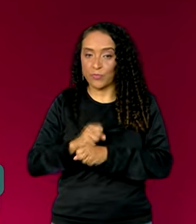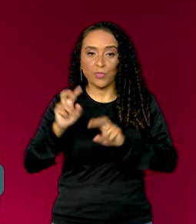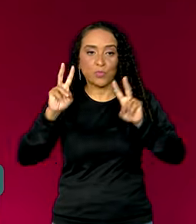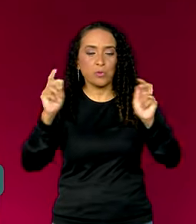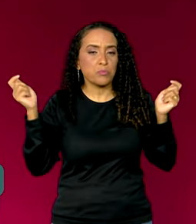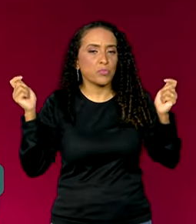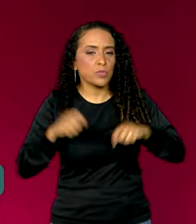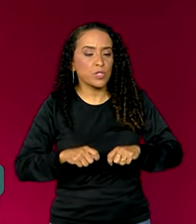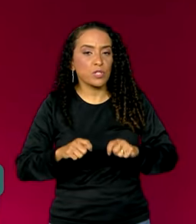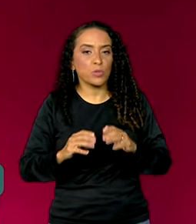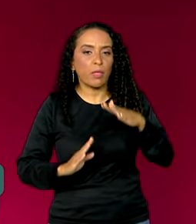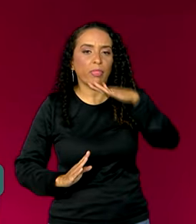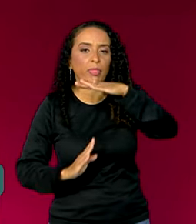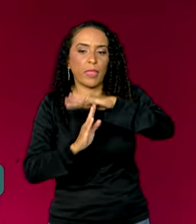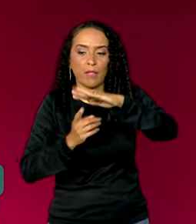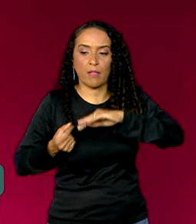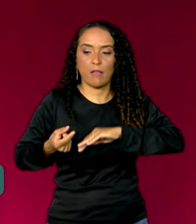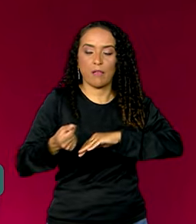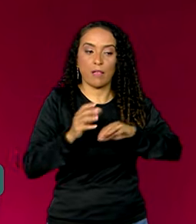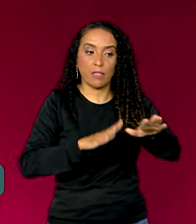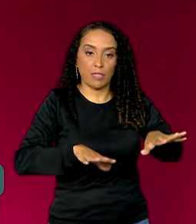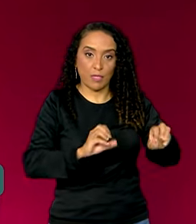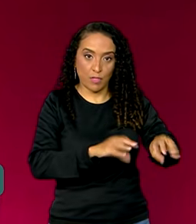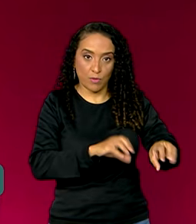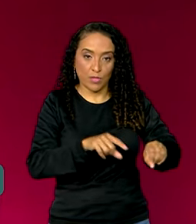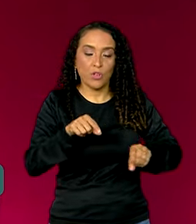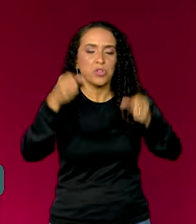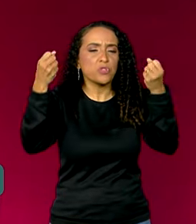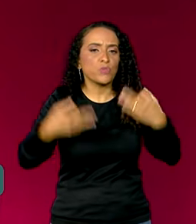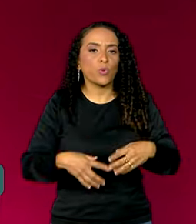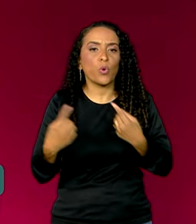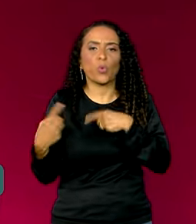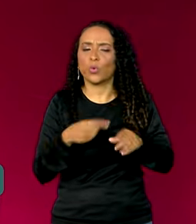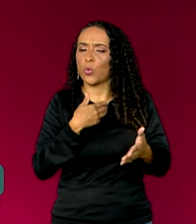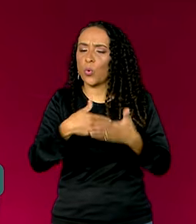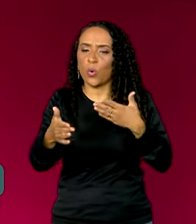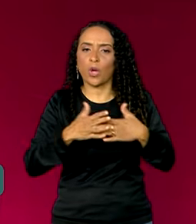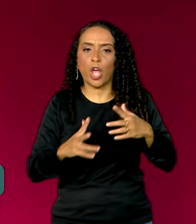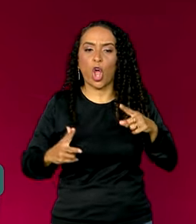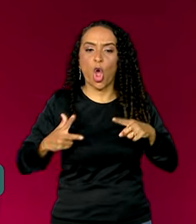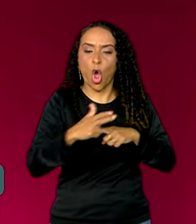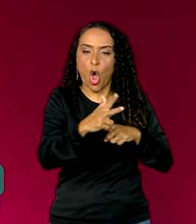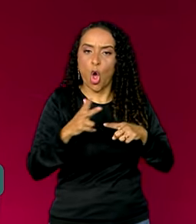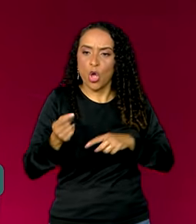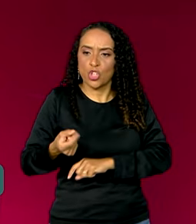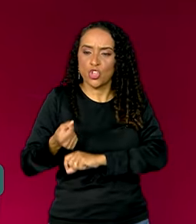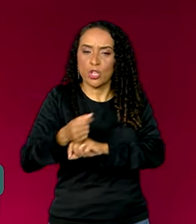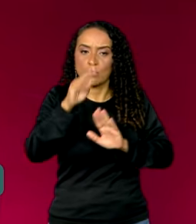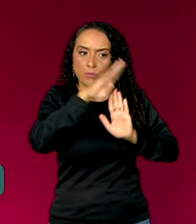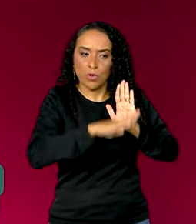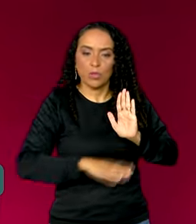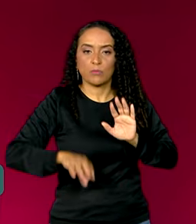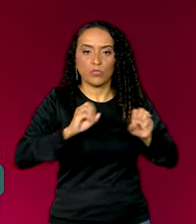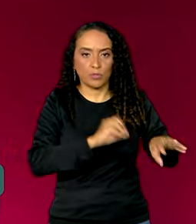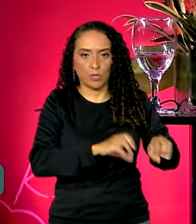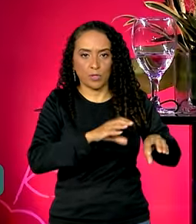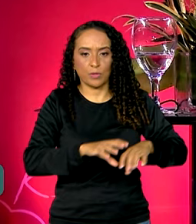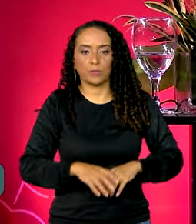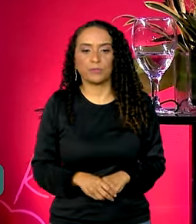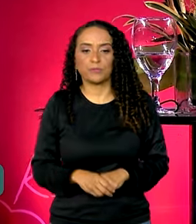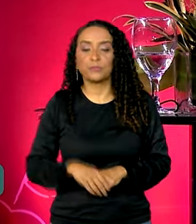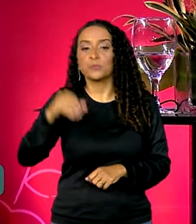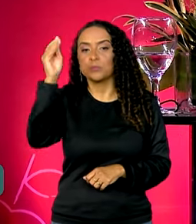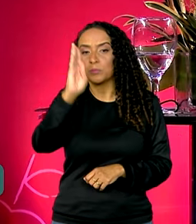um possível teto orçamentário na educação, ele disse que é contra qualquer corte de recursos nos programas educacionais. O